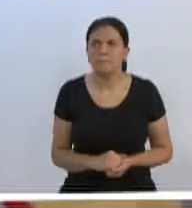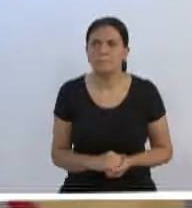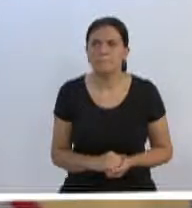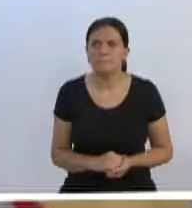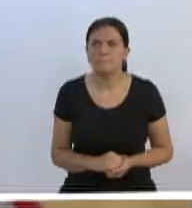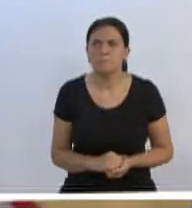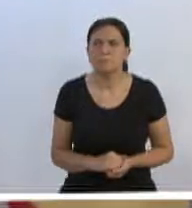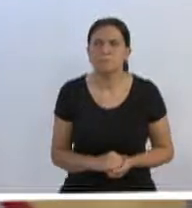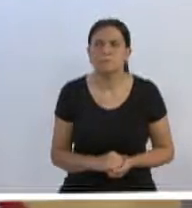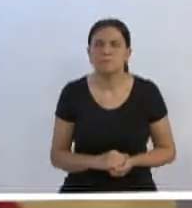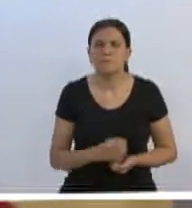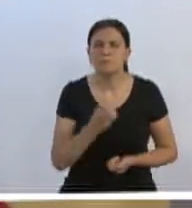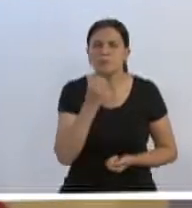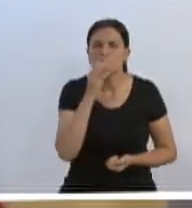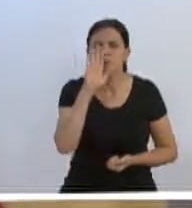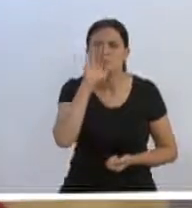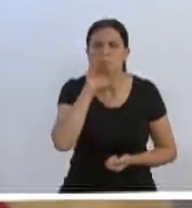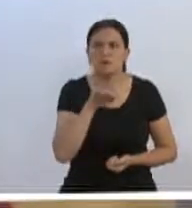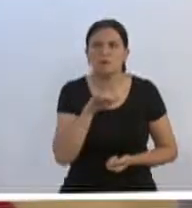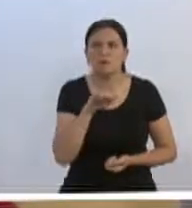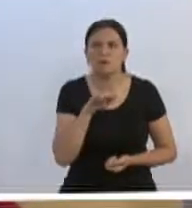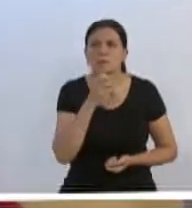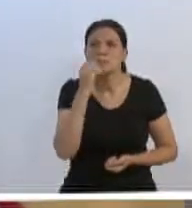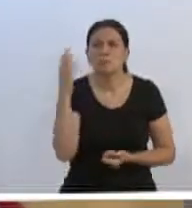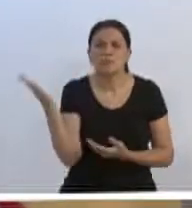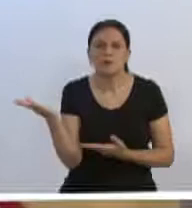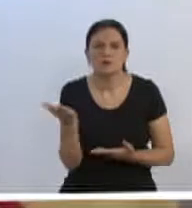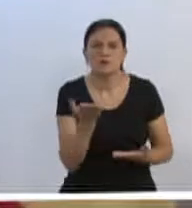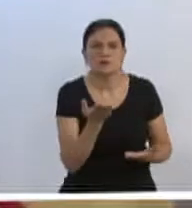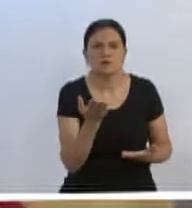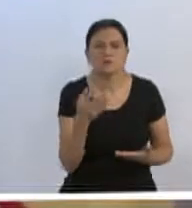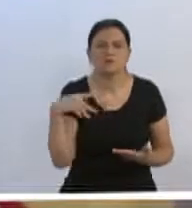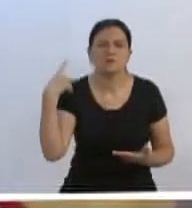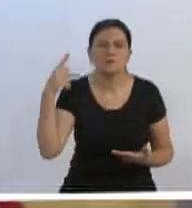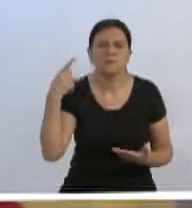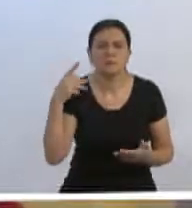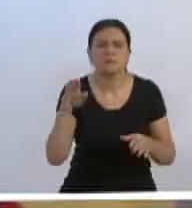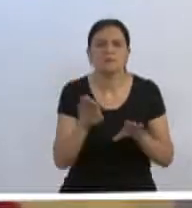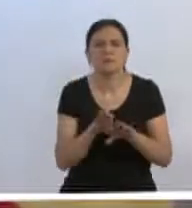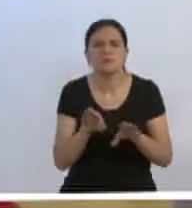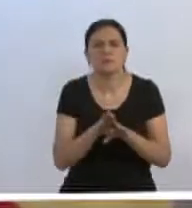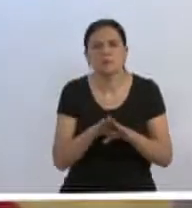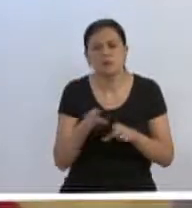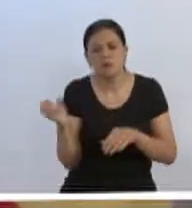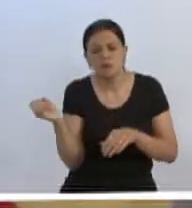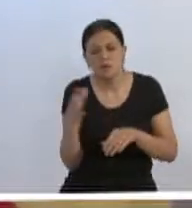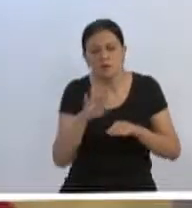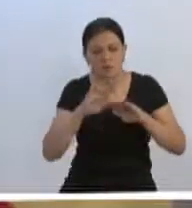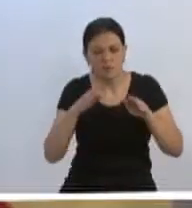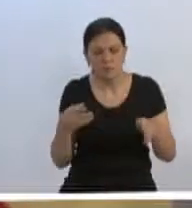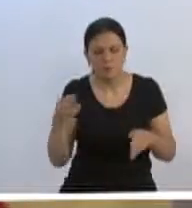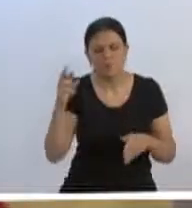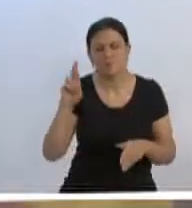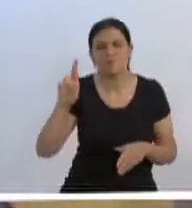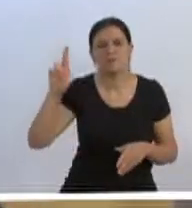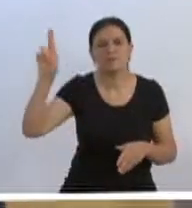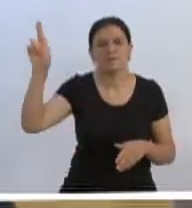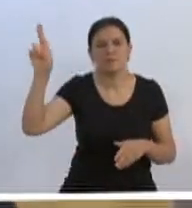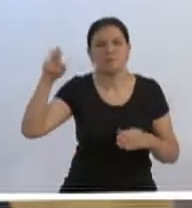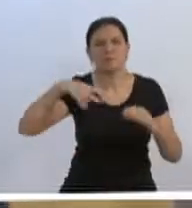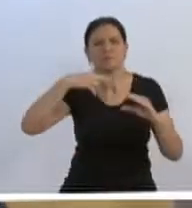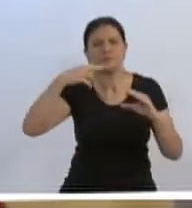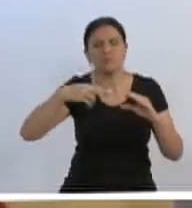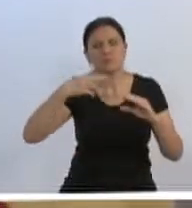Boa tarde, colegas vereadores, boas-vindas a todos os colegas aqui. Cumprimento aqui a nova mesa diretora desta casa também,